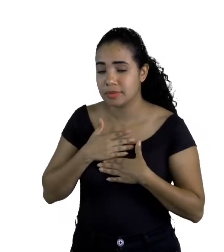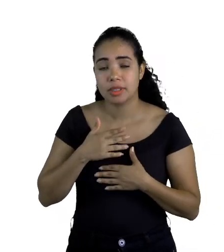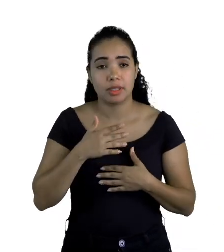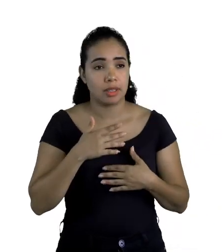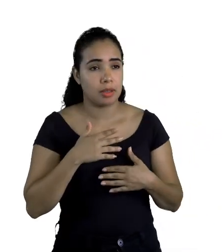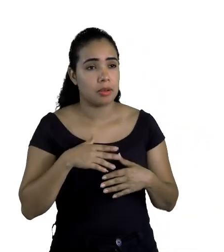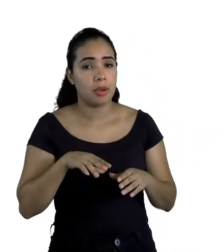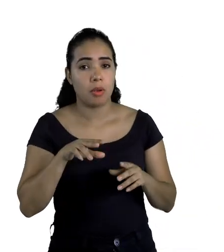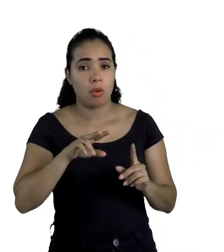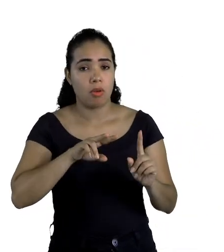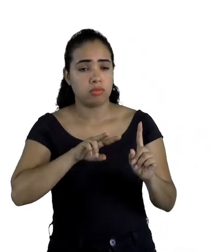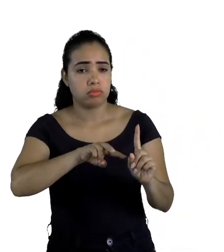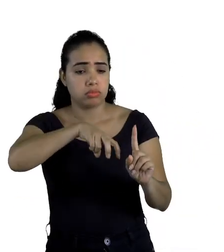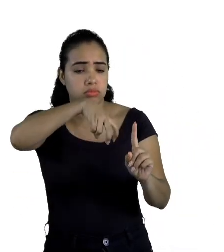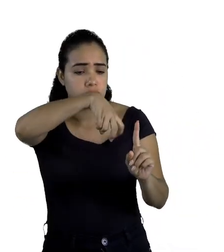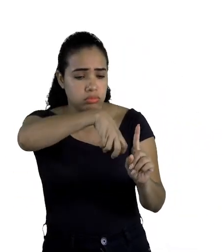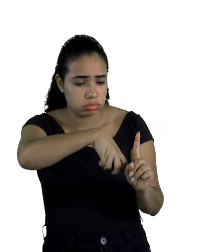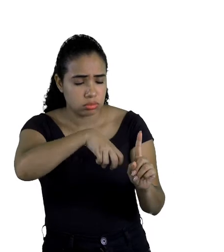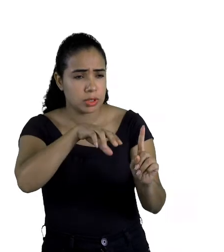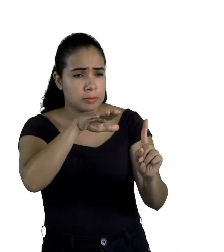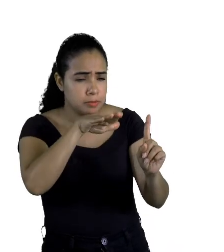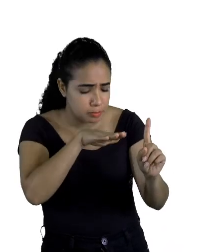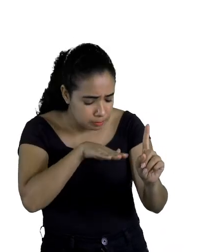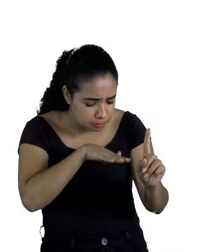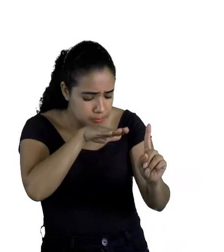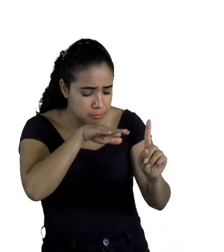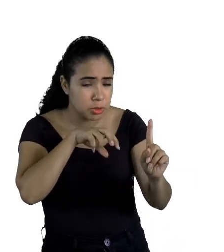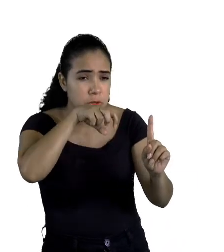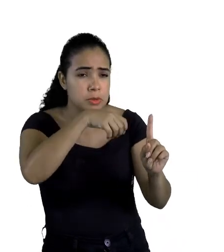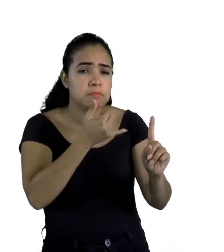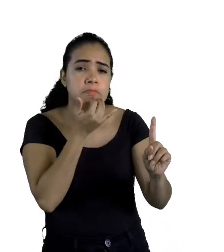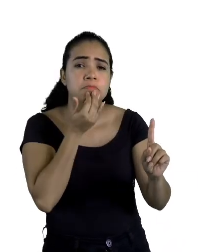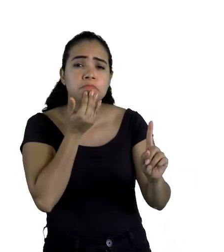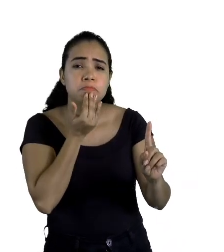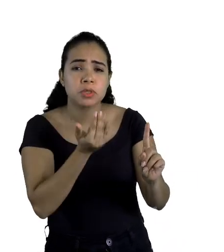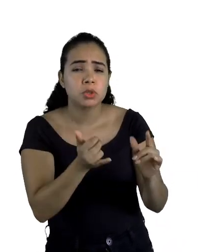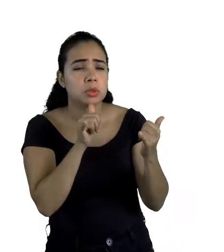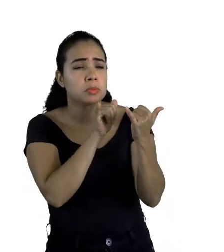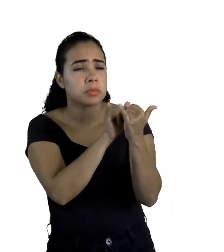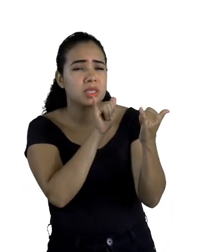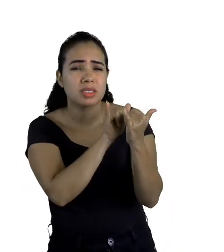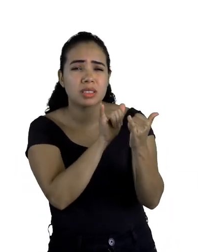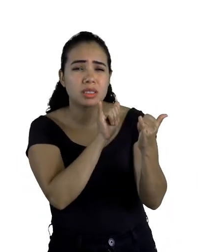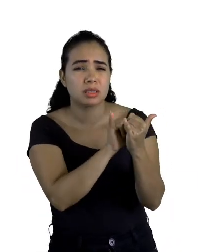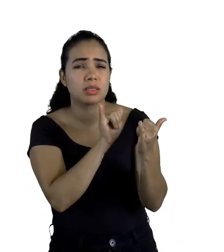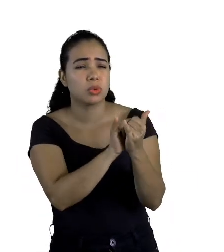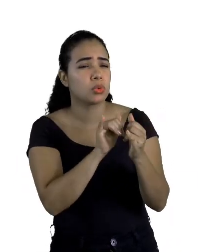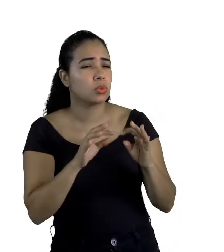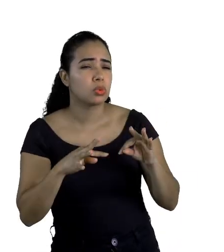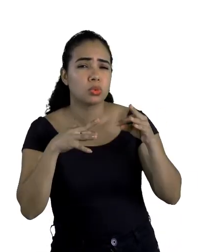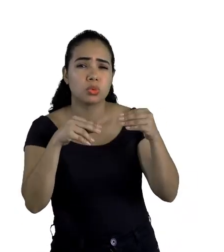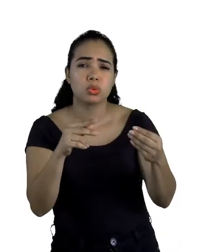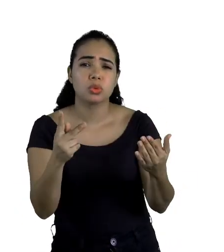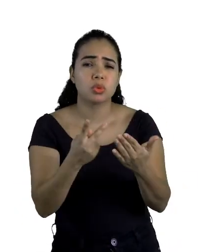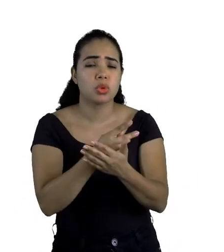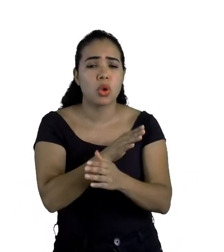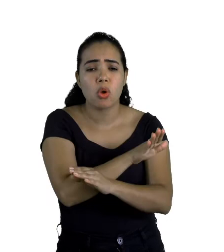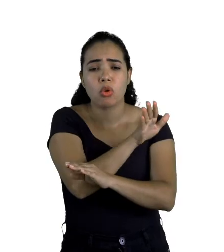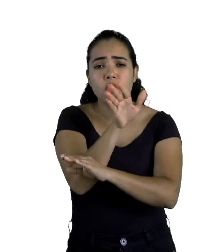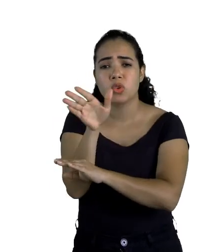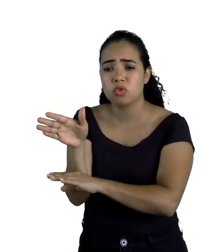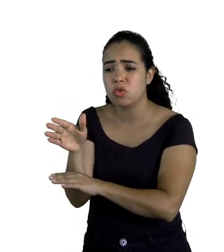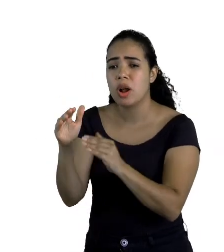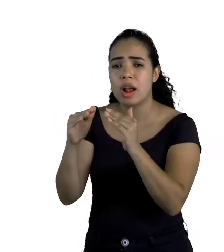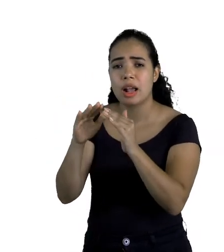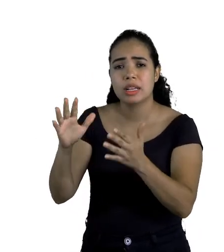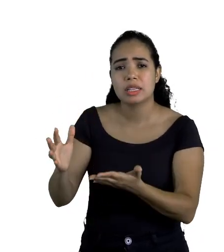prostrou-se aos seus pés, pedindo que ele perdoasse tudo o que tinha acontecido e fosse até em casa salvar a